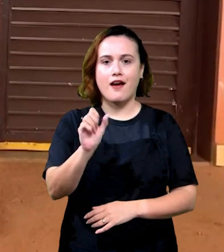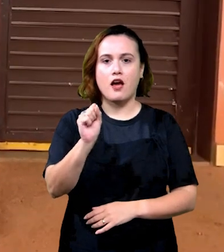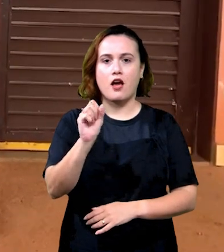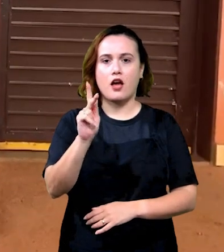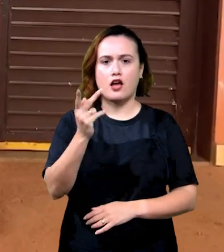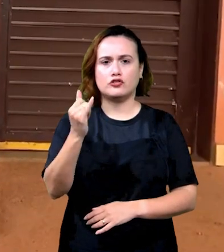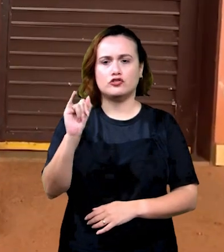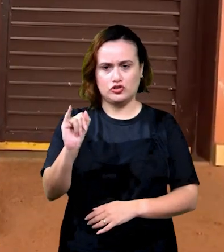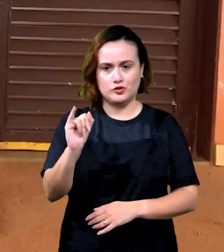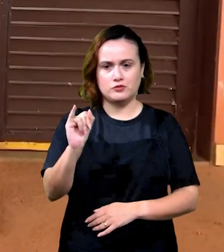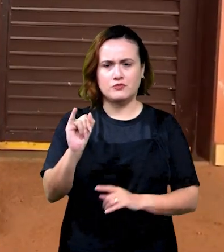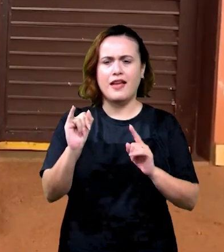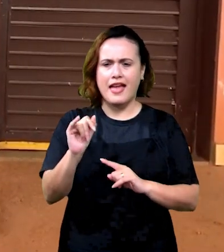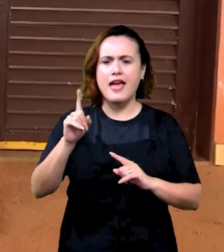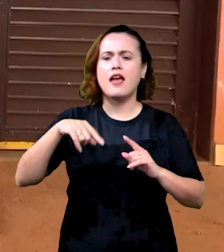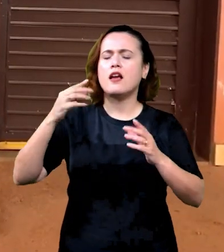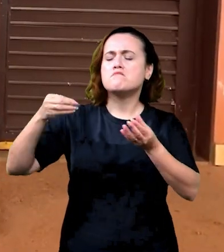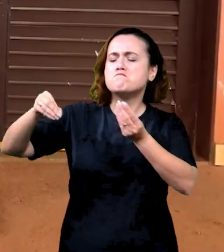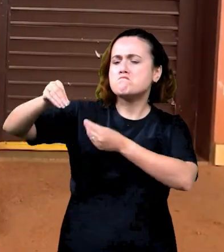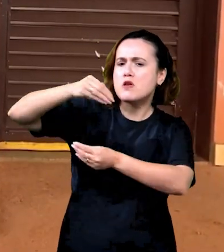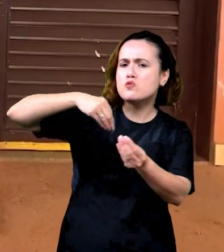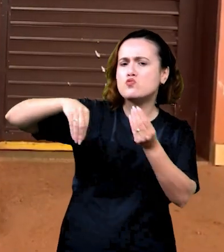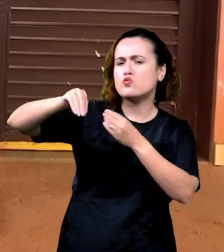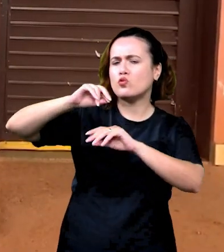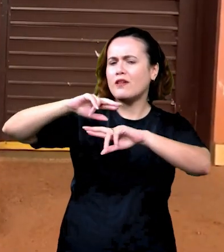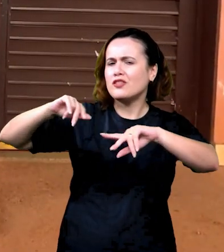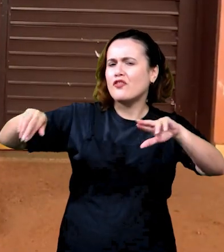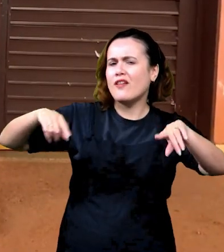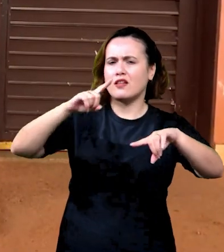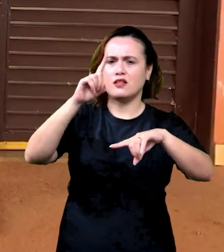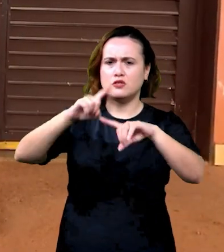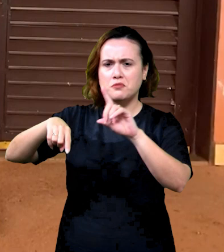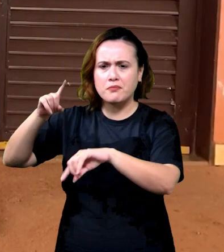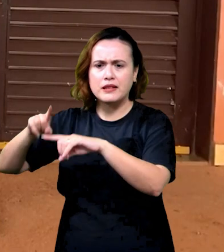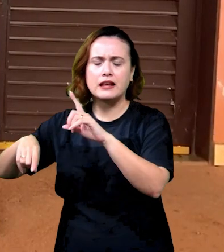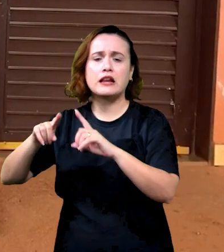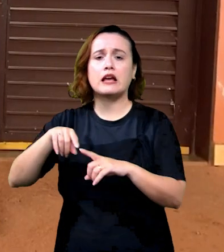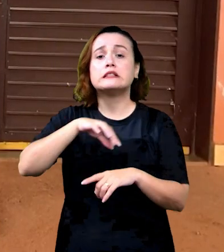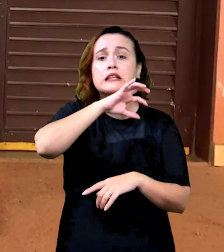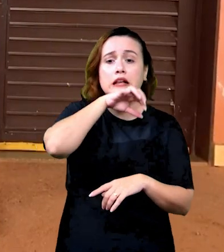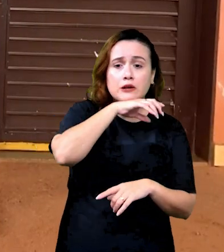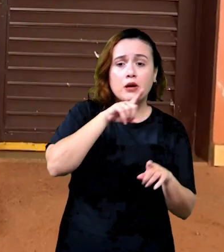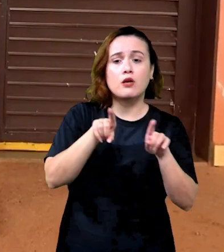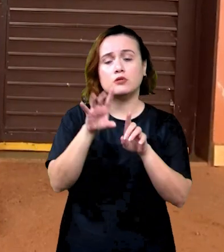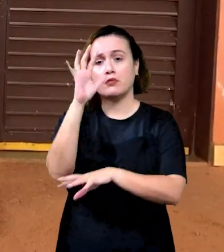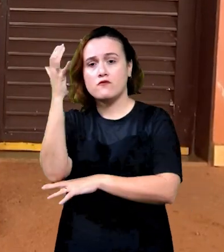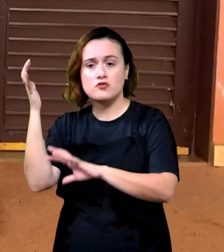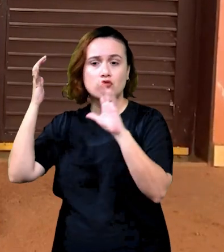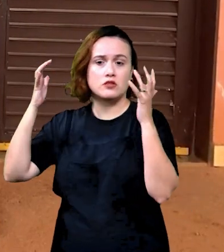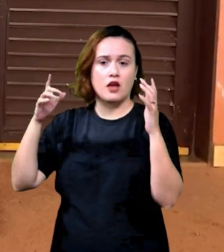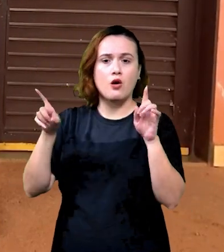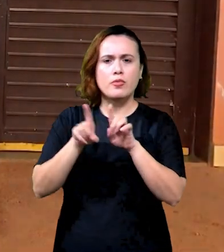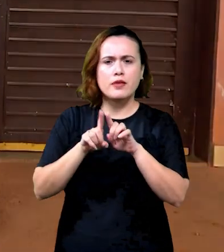onde se mistura materiais de origem, tanto animal como vegetal, com alguns